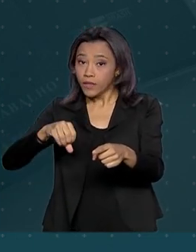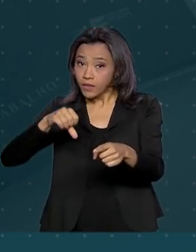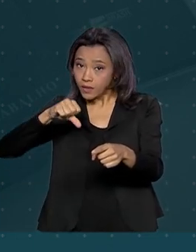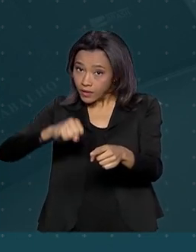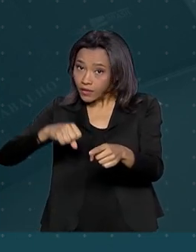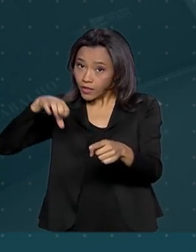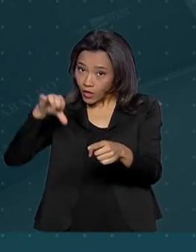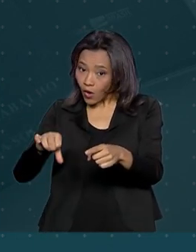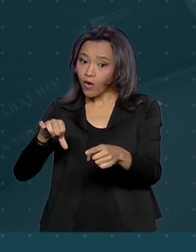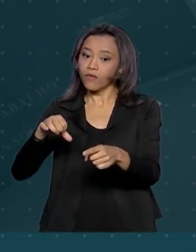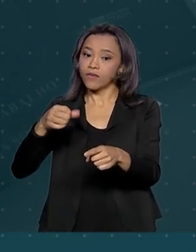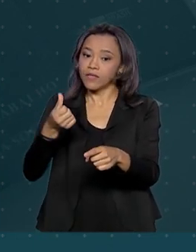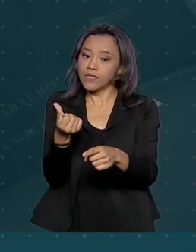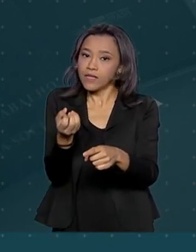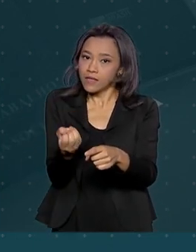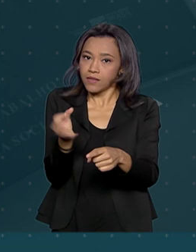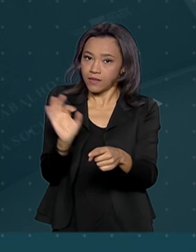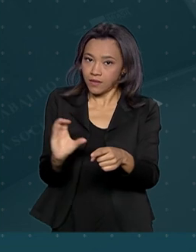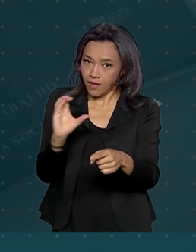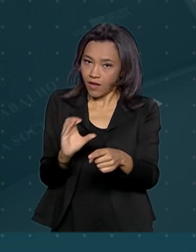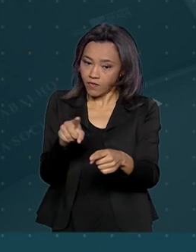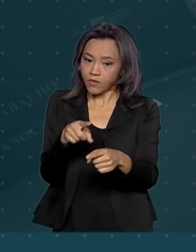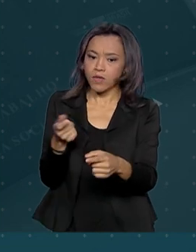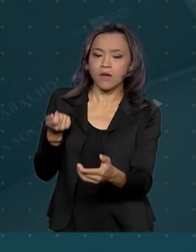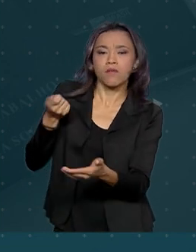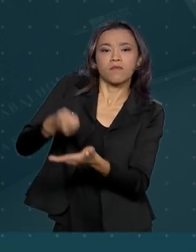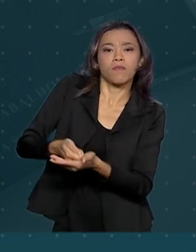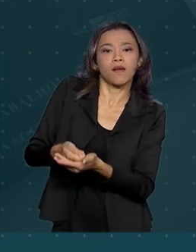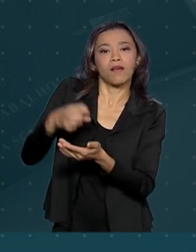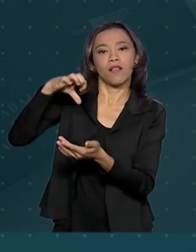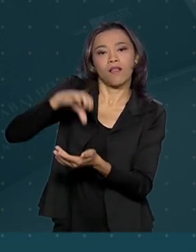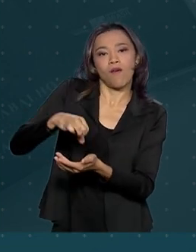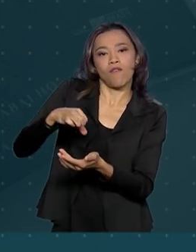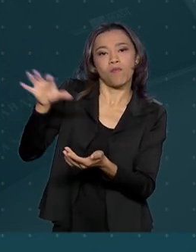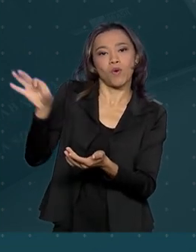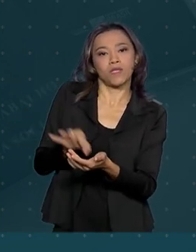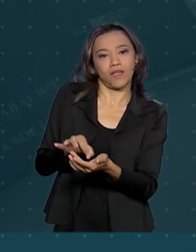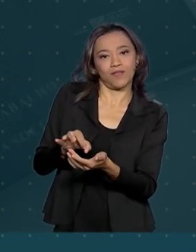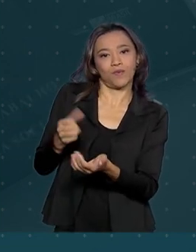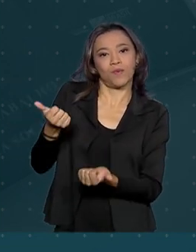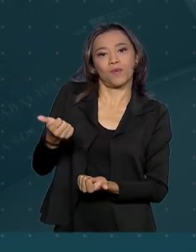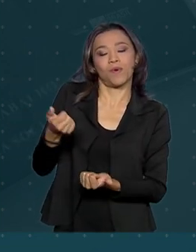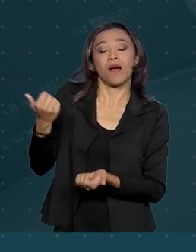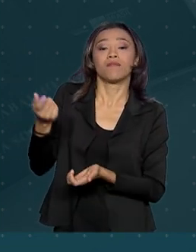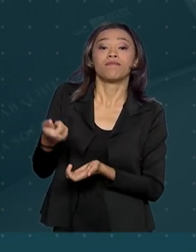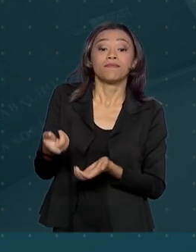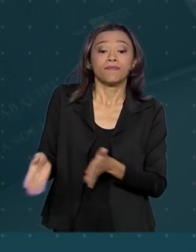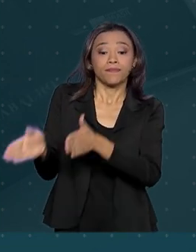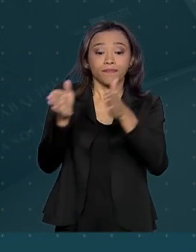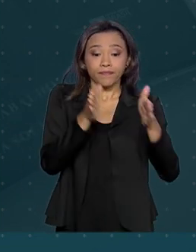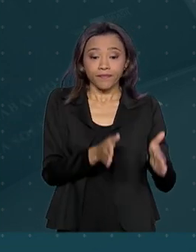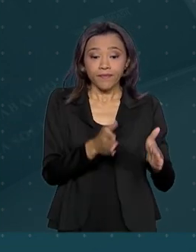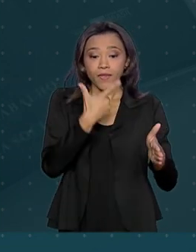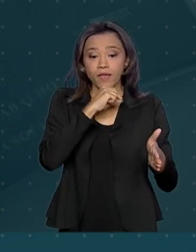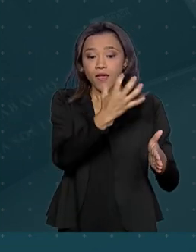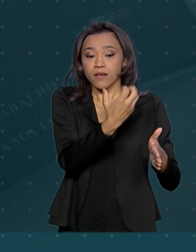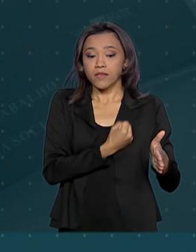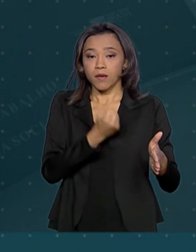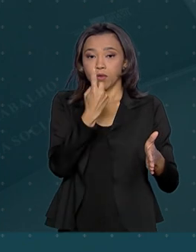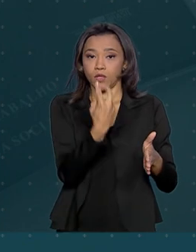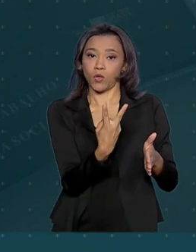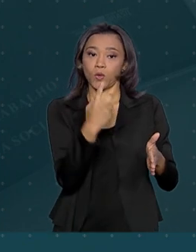,60, a contribuição agora é de 9%. Quem recebe entre R$ 2